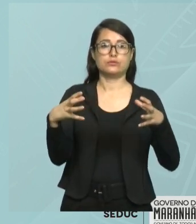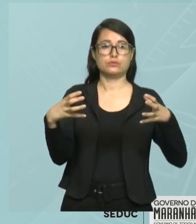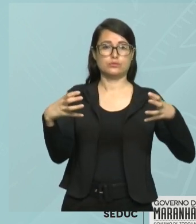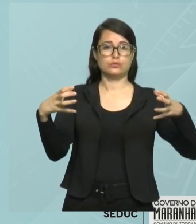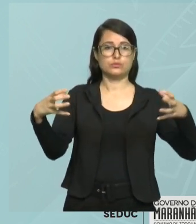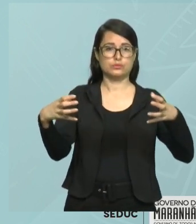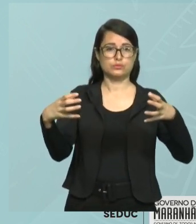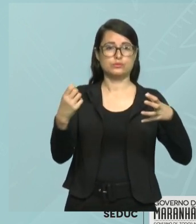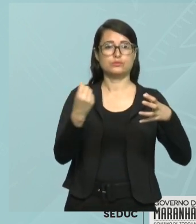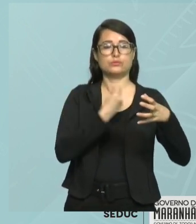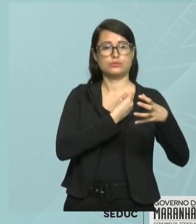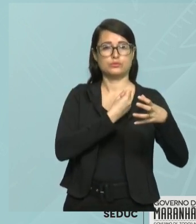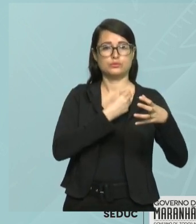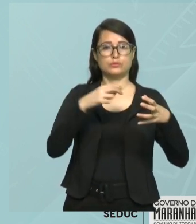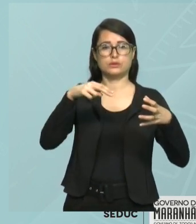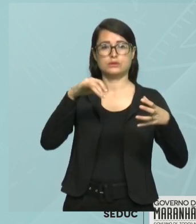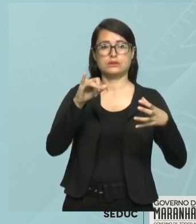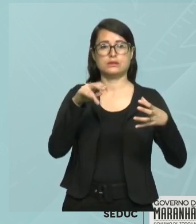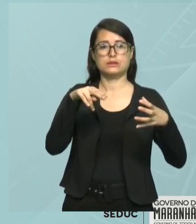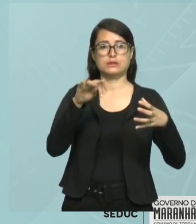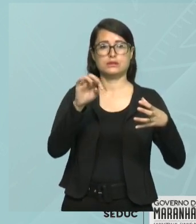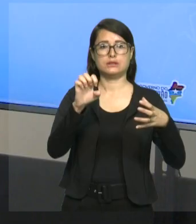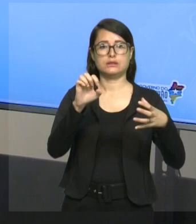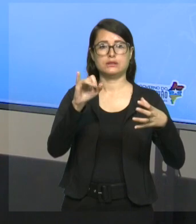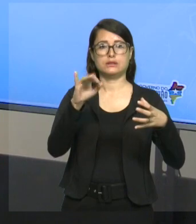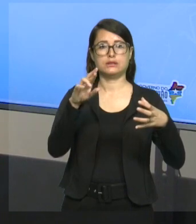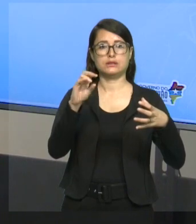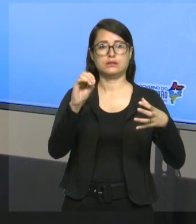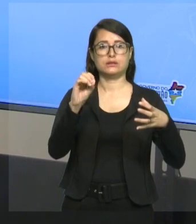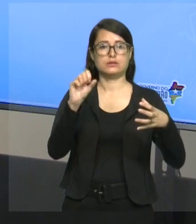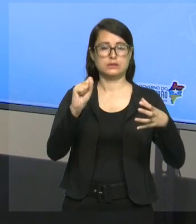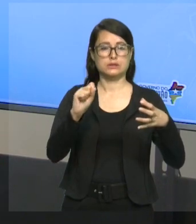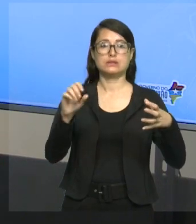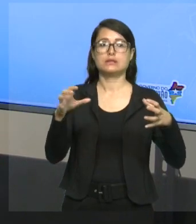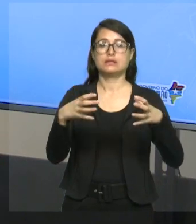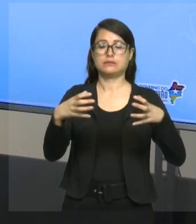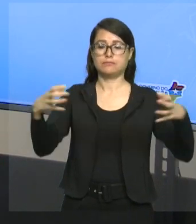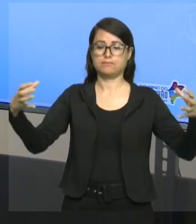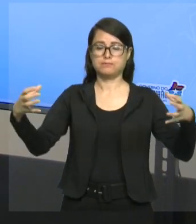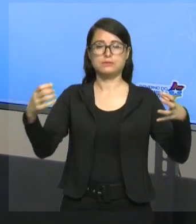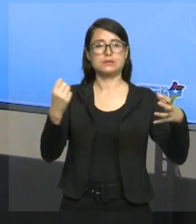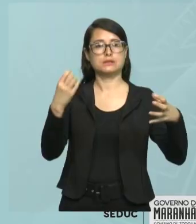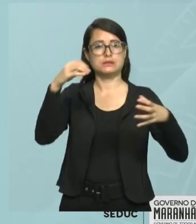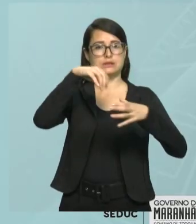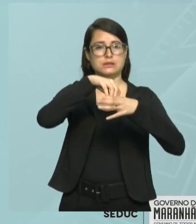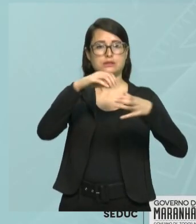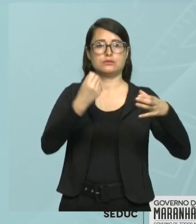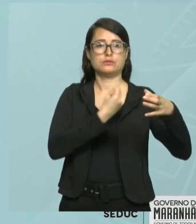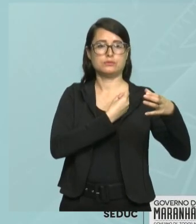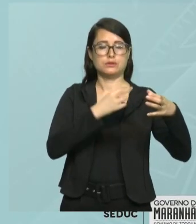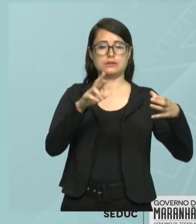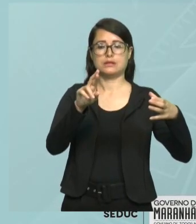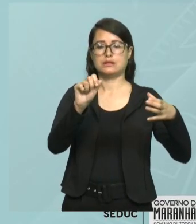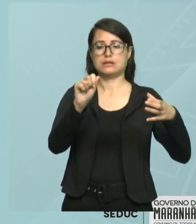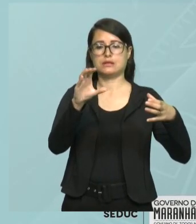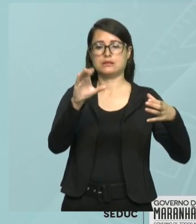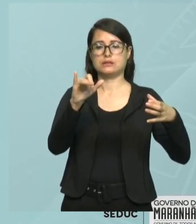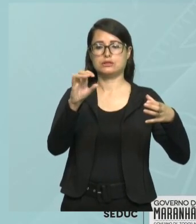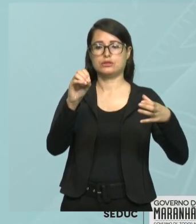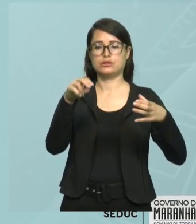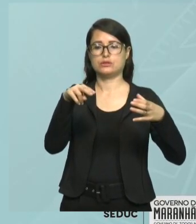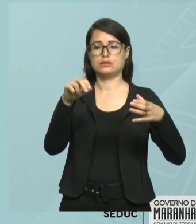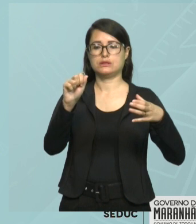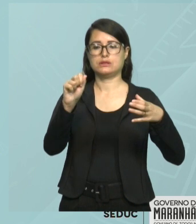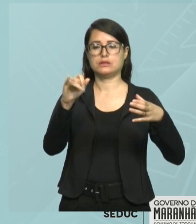está contido no conjunto dos números racionais. Quem são os elementos do conjunto dos números racionais?